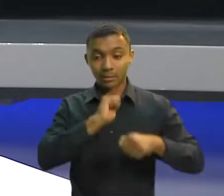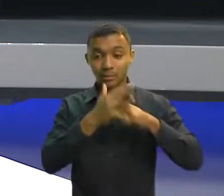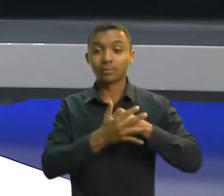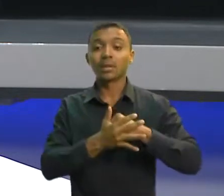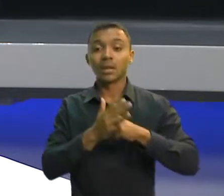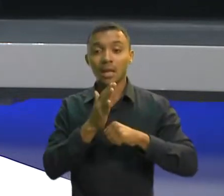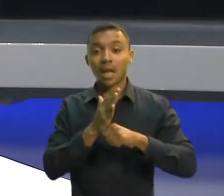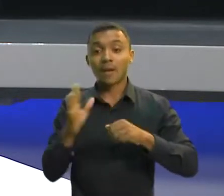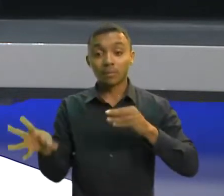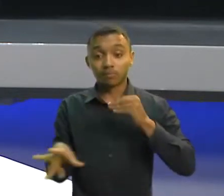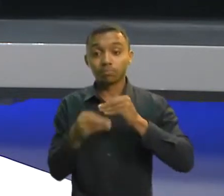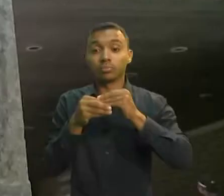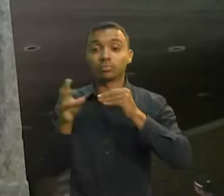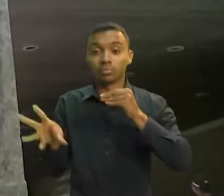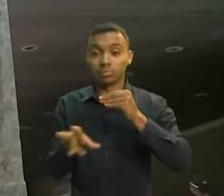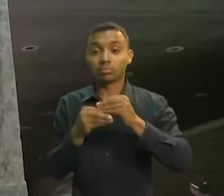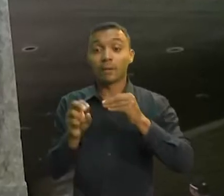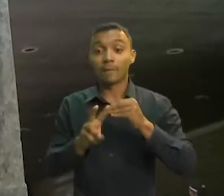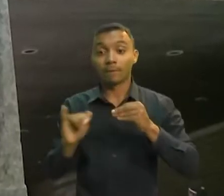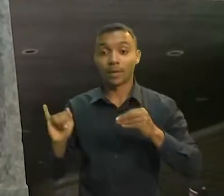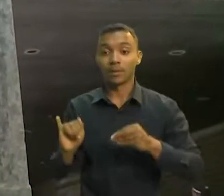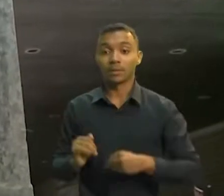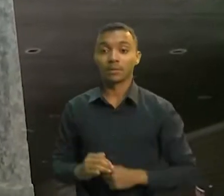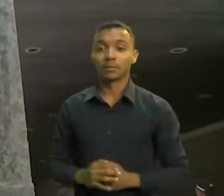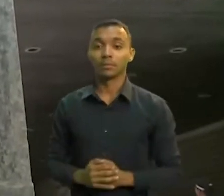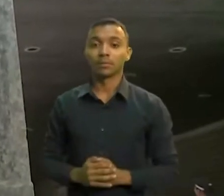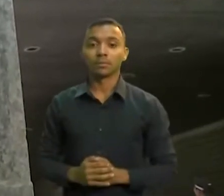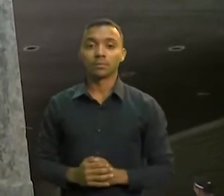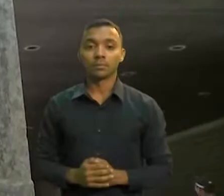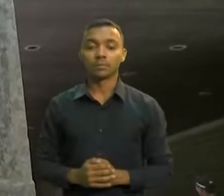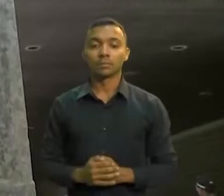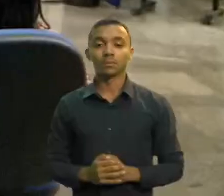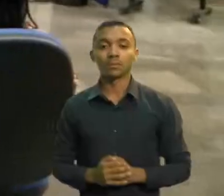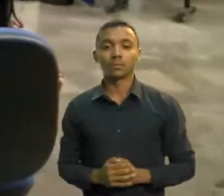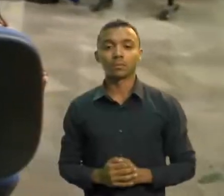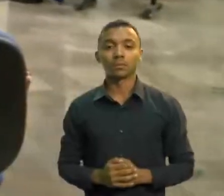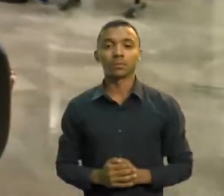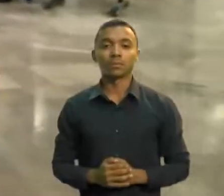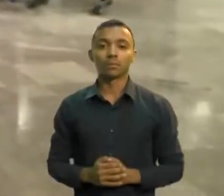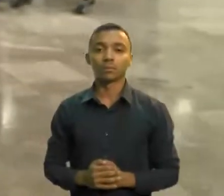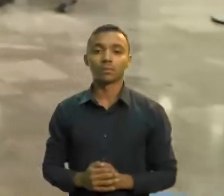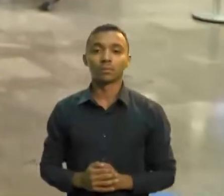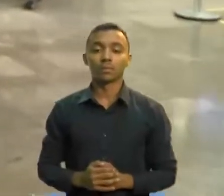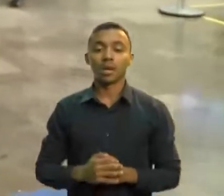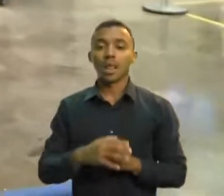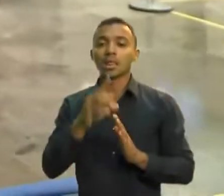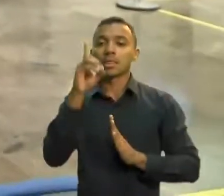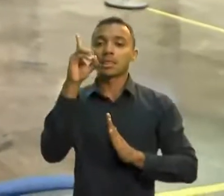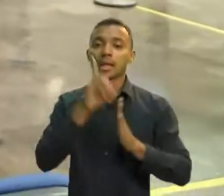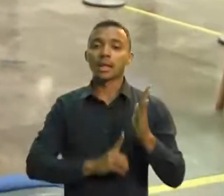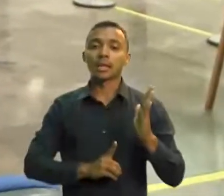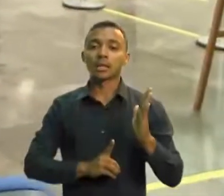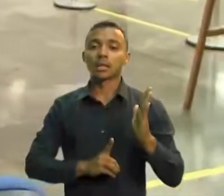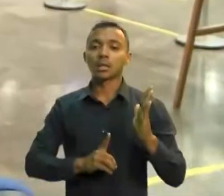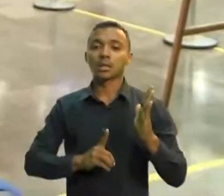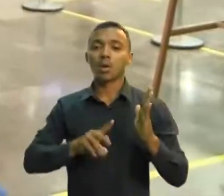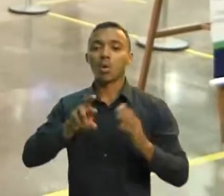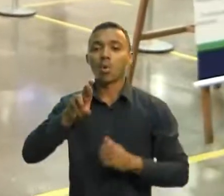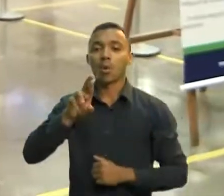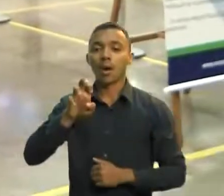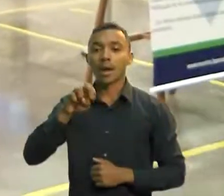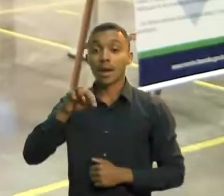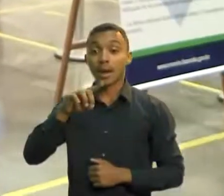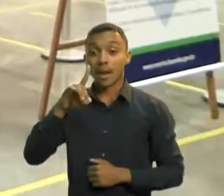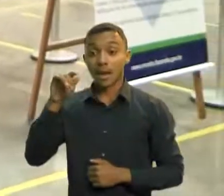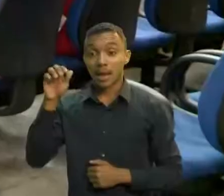dedução na área da saúde. Com o início da entrega da Declaração de Imposto de Renda de 2022, a partir de